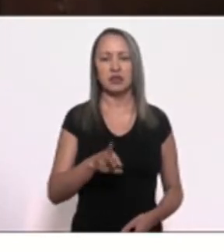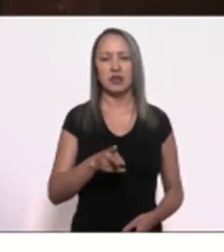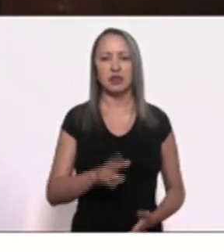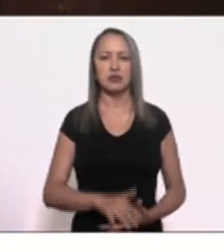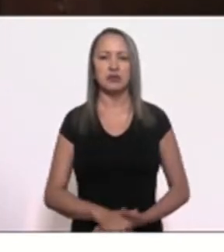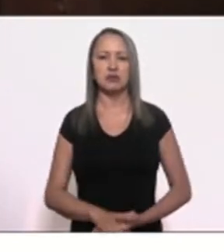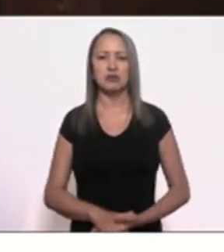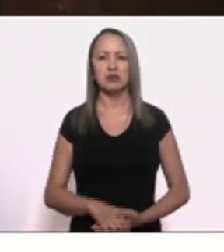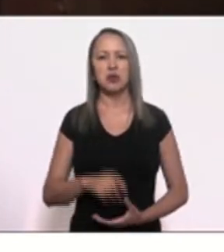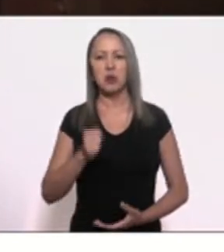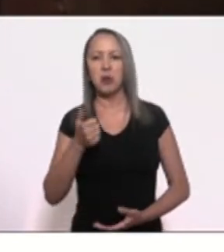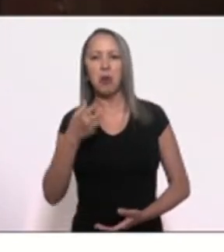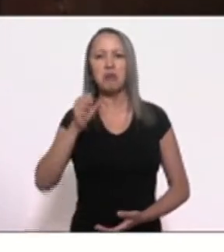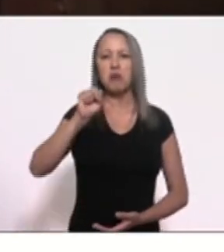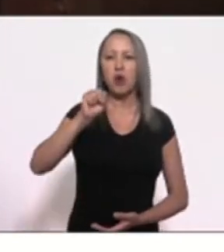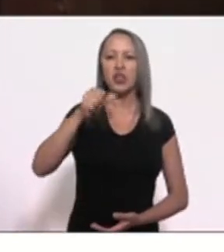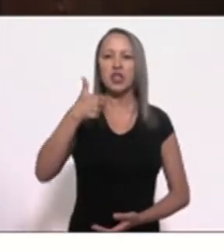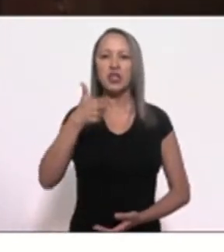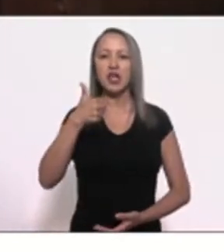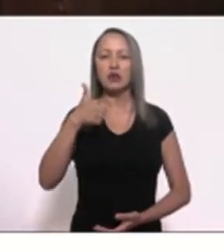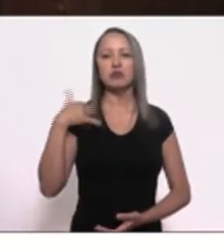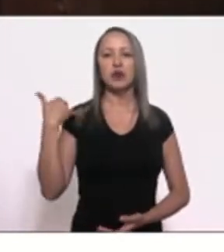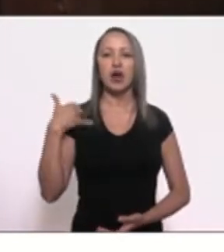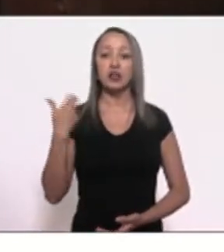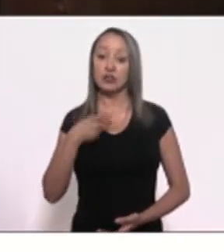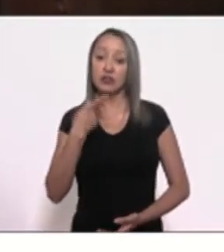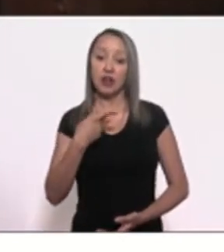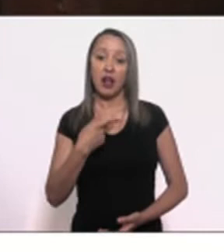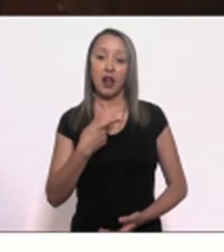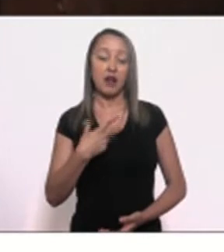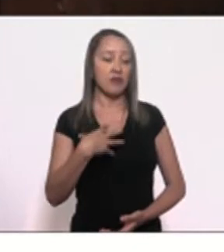81 anos, meu filho,